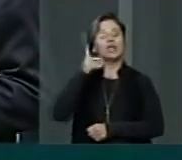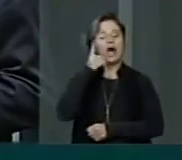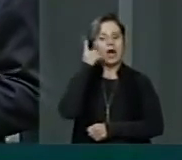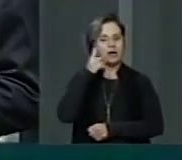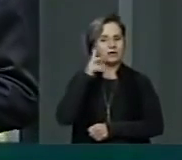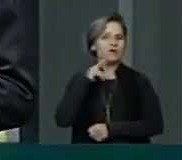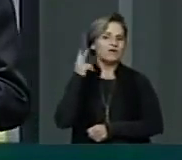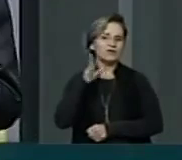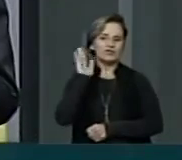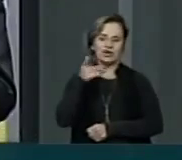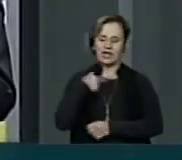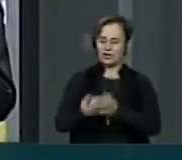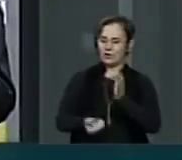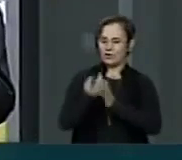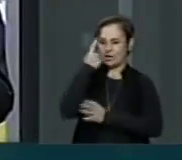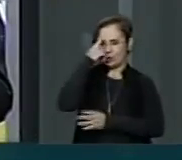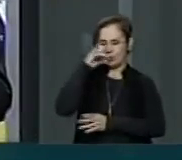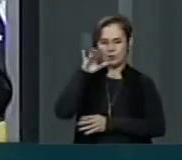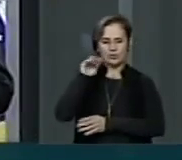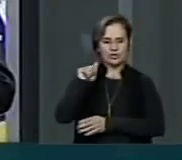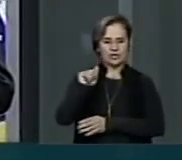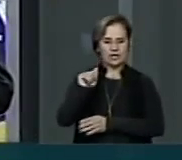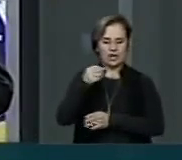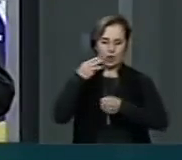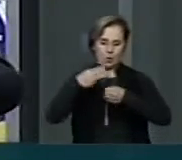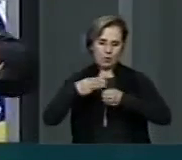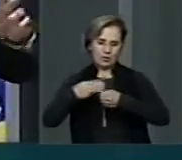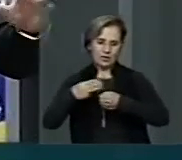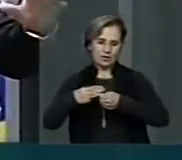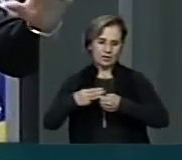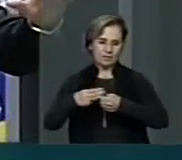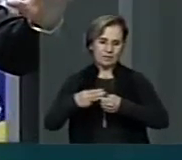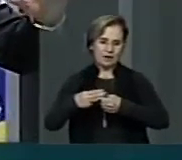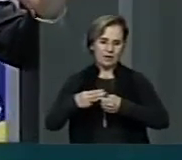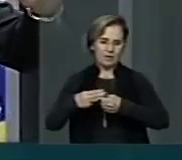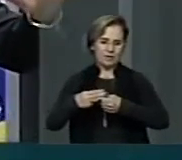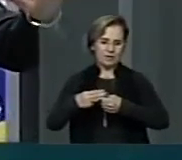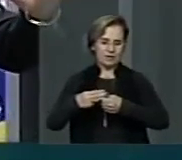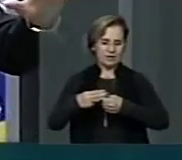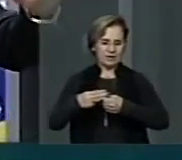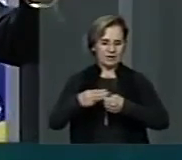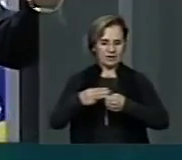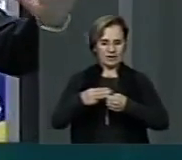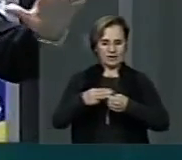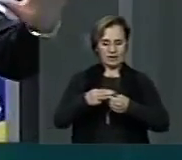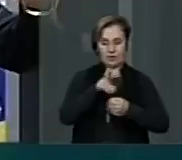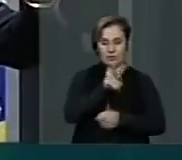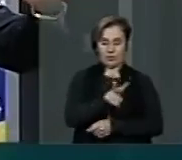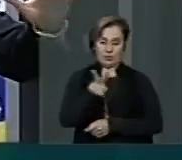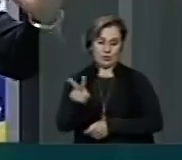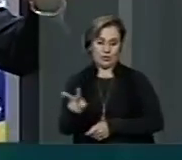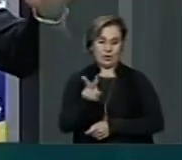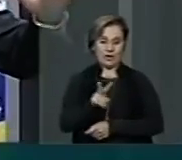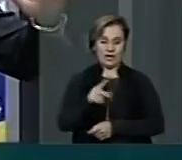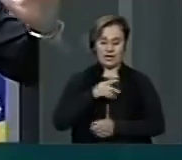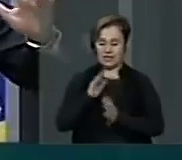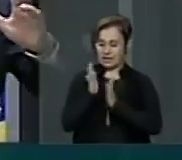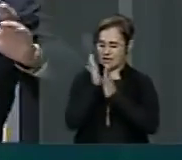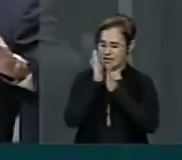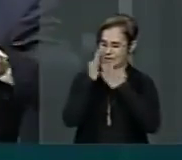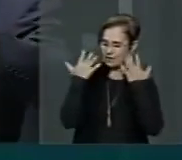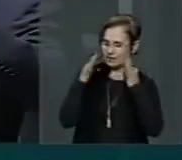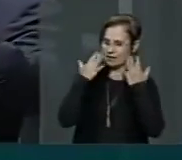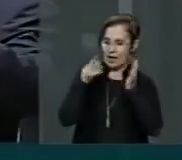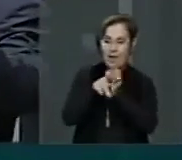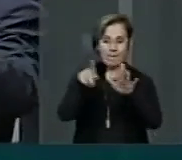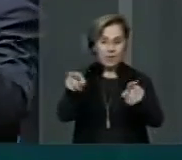criei o dia municipal do reggaeiro. A diferença, o dia municipal do reggae, tenta prestigiar, homenagear e reconhecer a